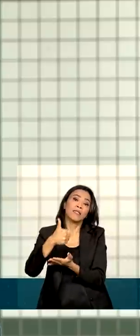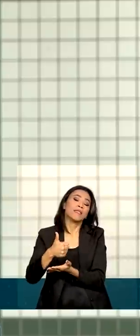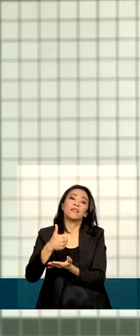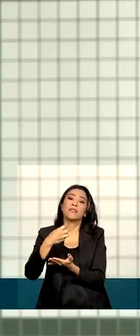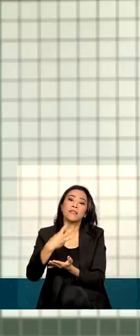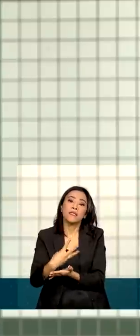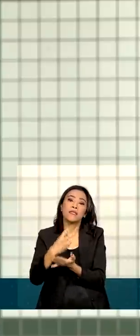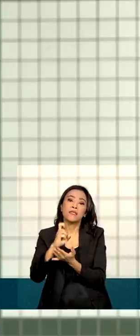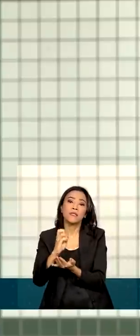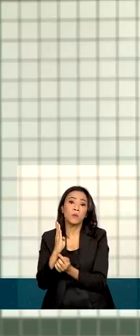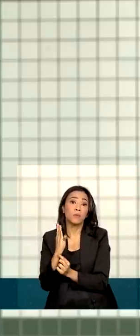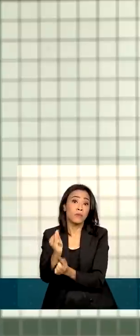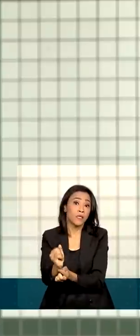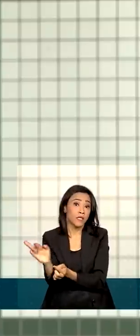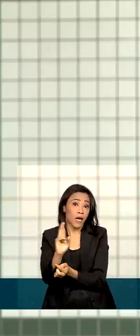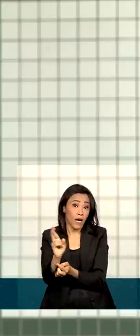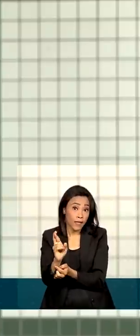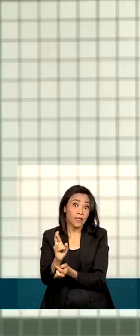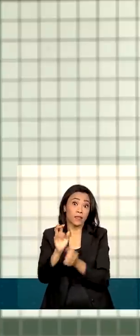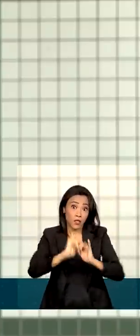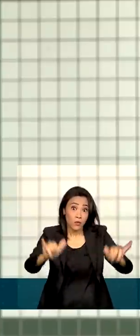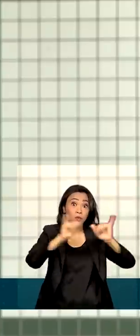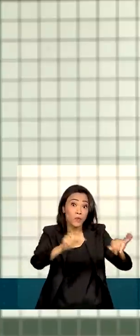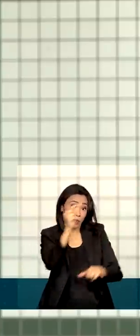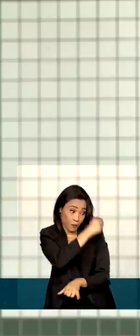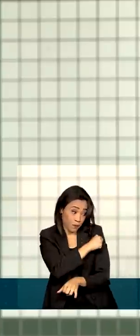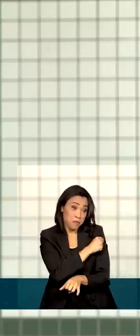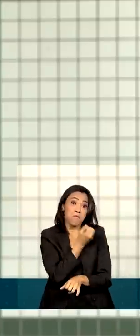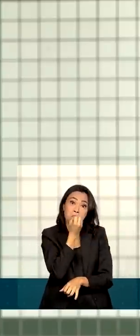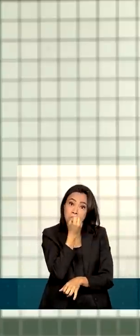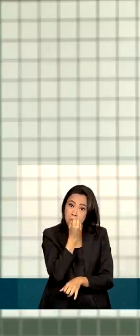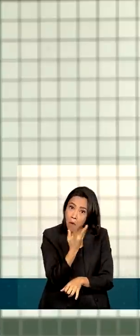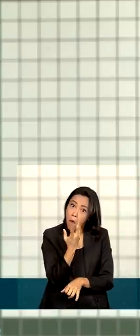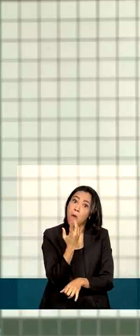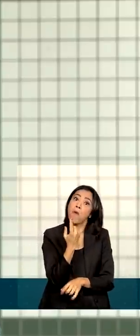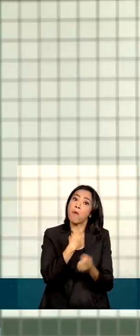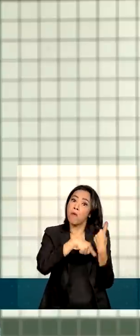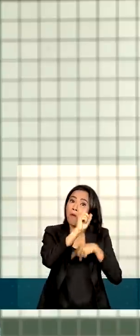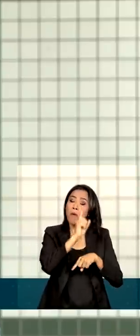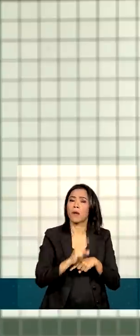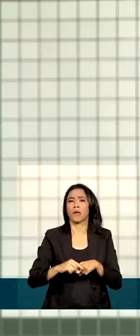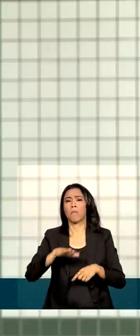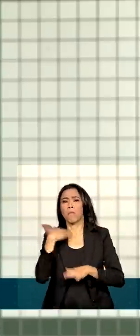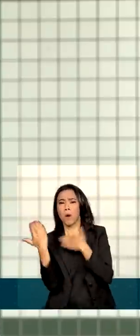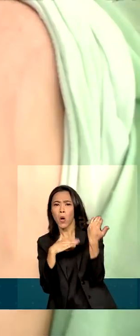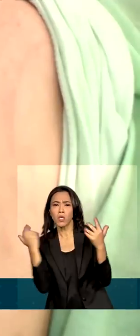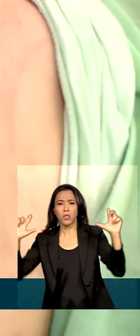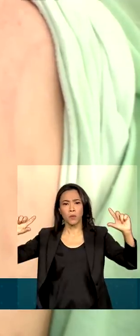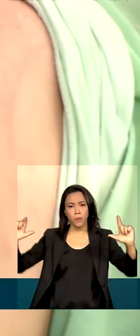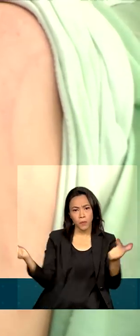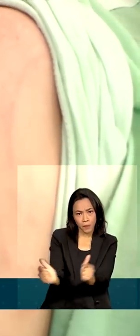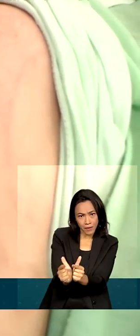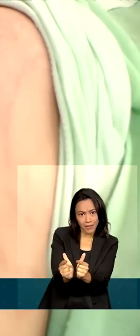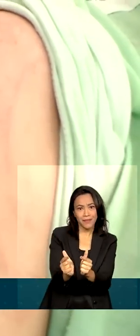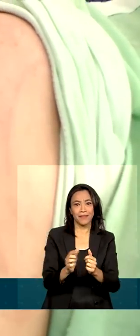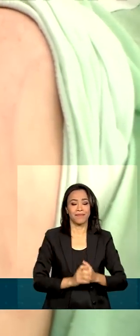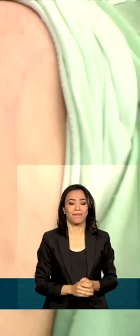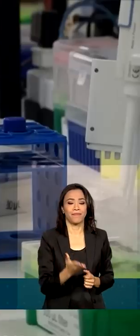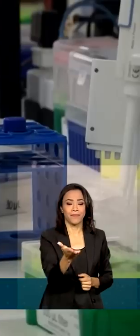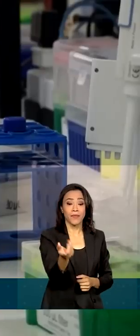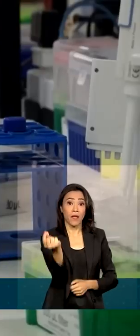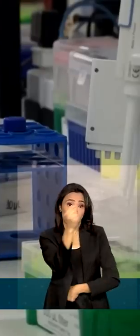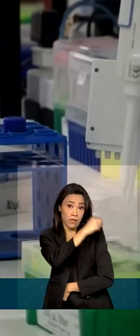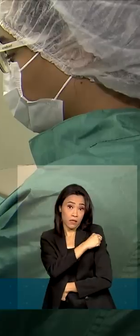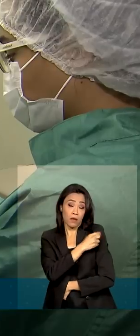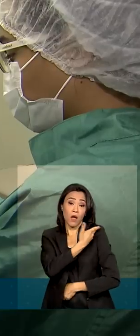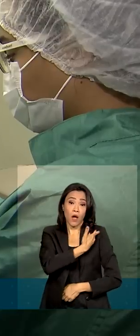bilhões. A campanha deu resultado e o número de casos e mortes pela doença caiu. Além da vacinação,